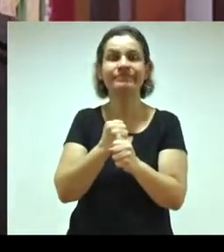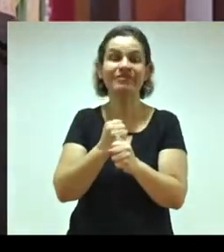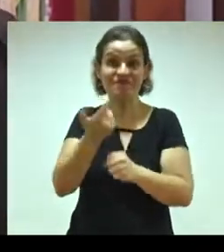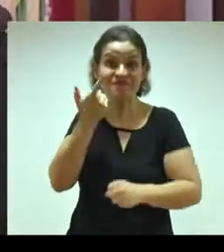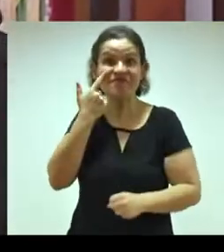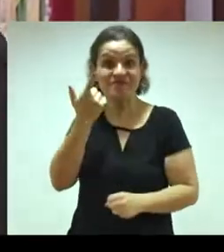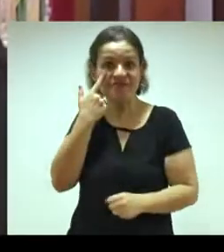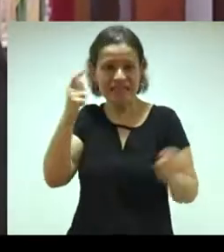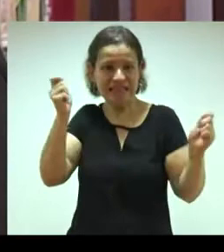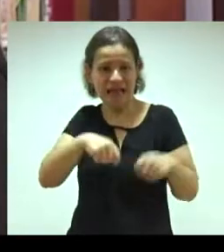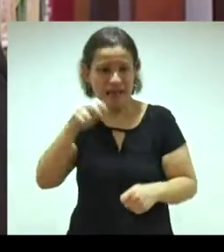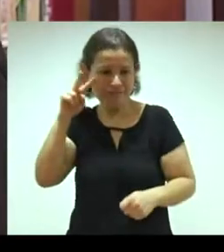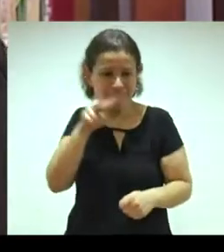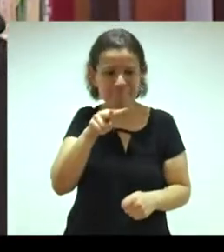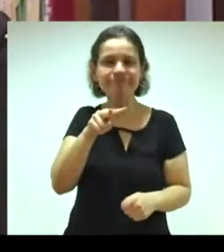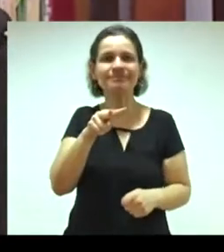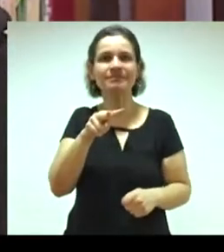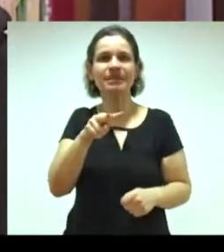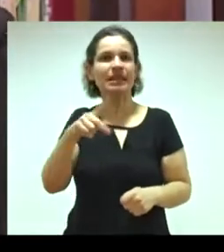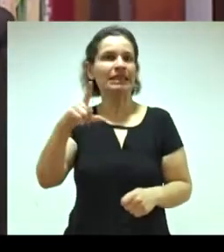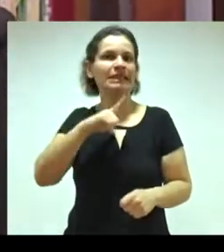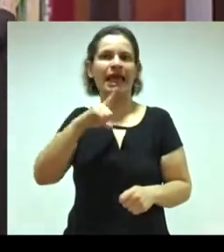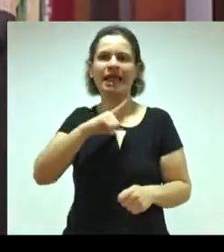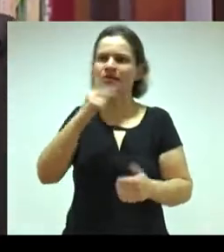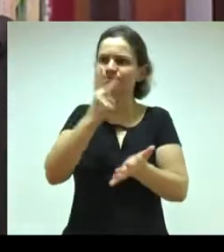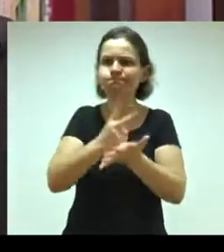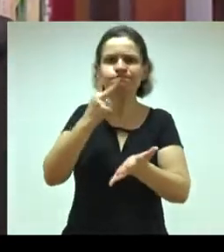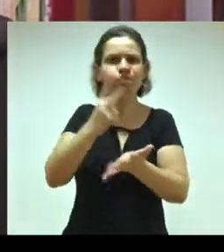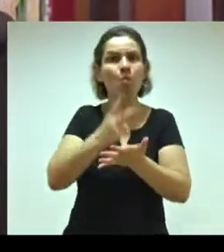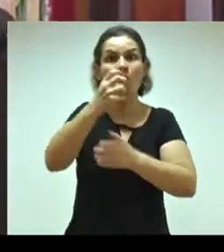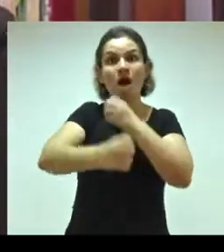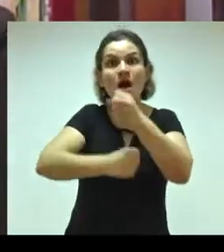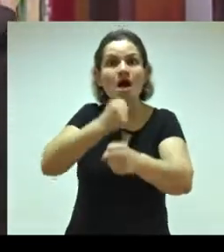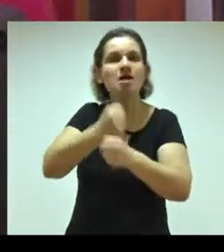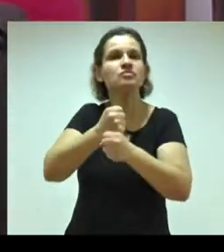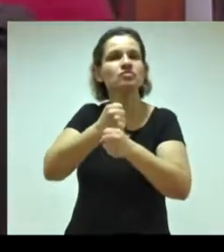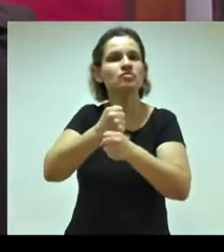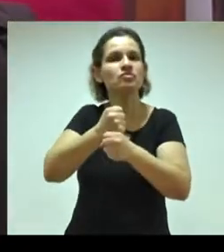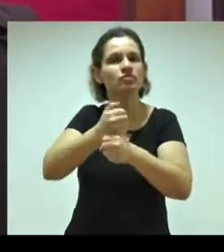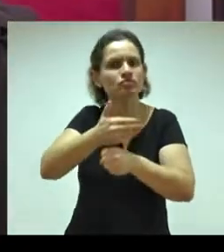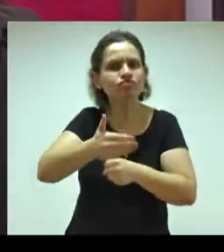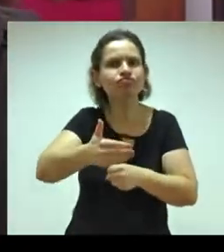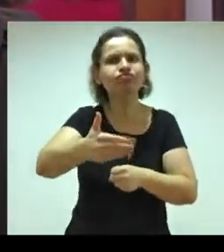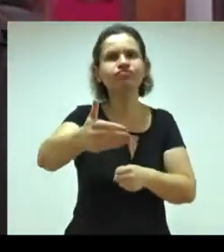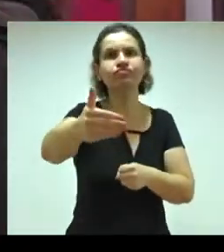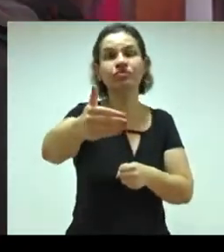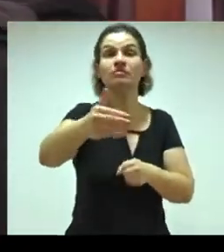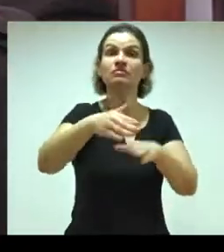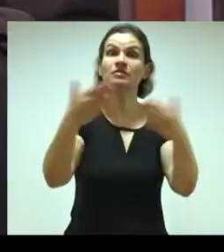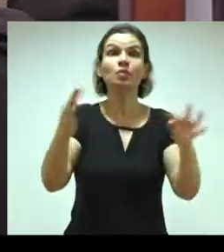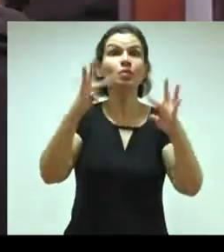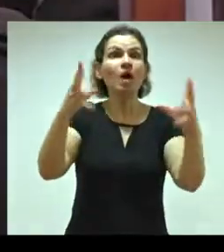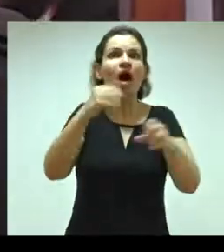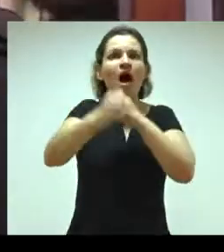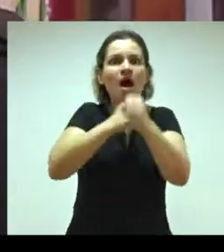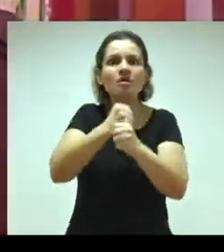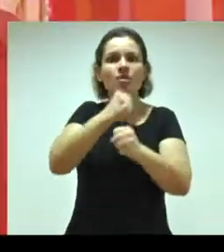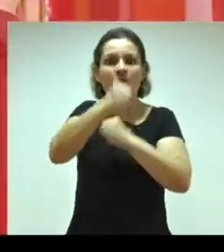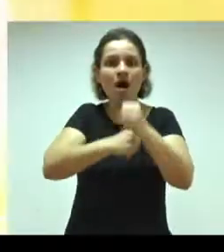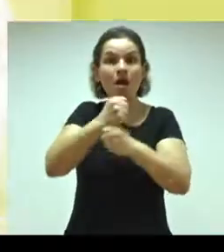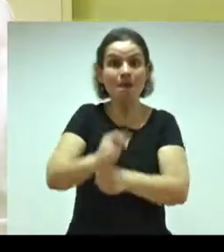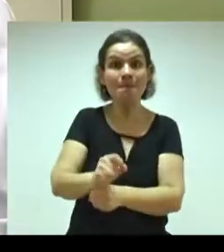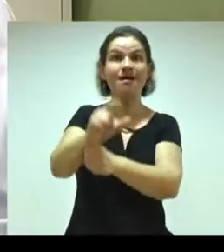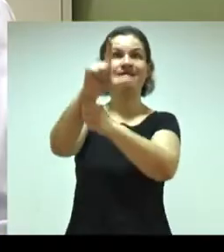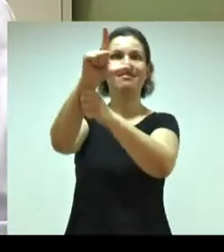verificar que isso tem uma constância durante o ano e todos os anos isso vem aumentando.